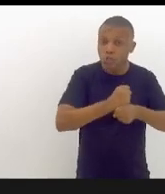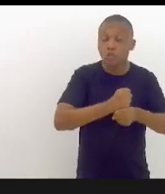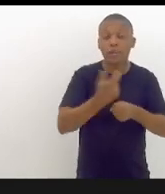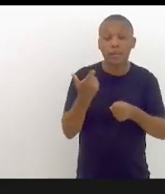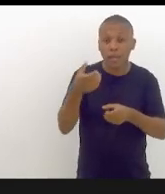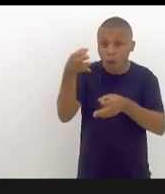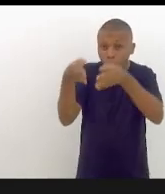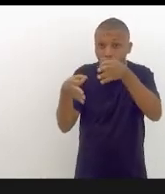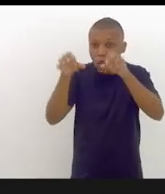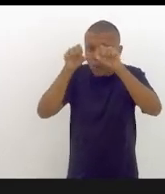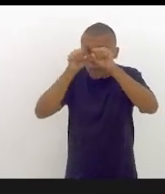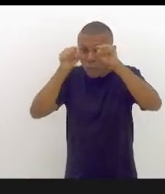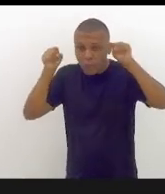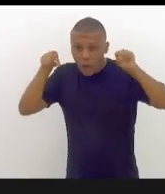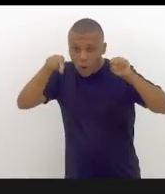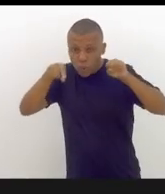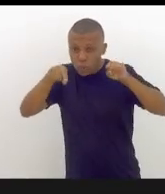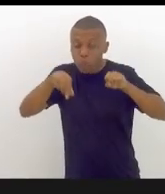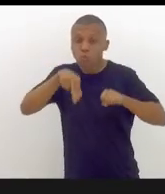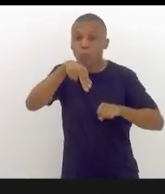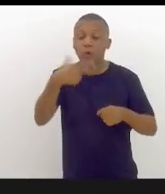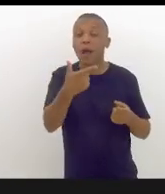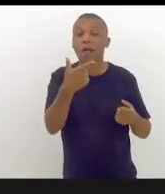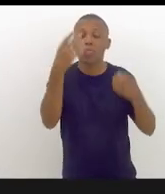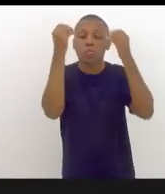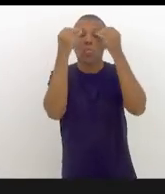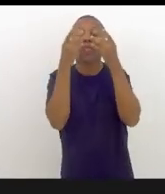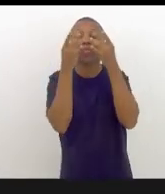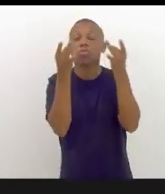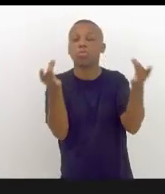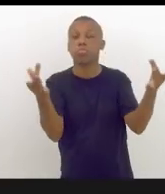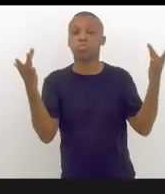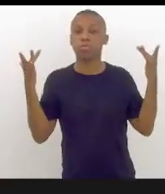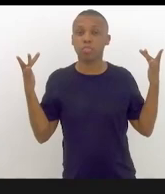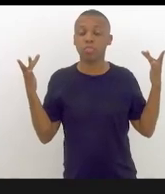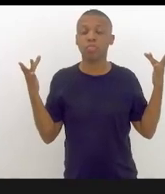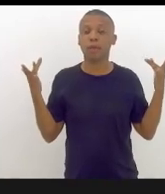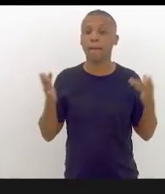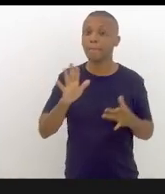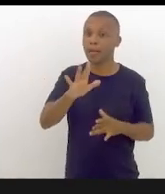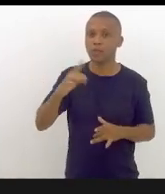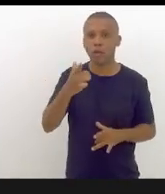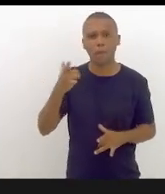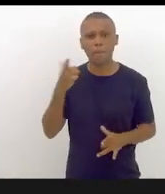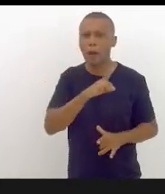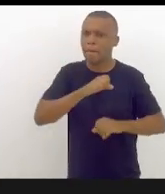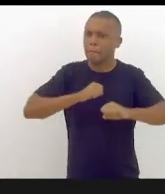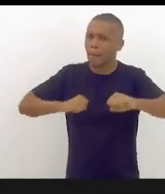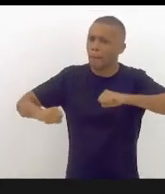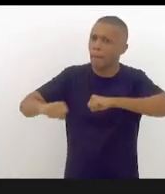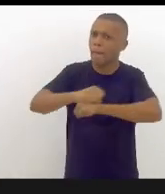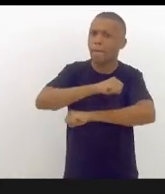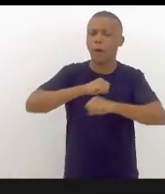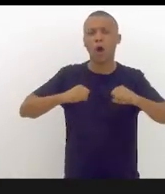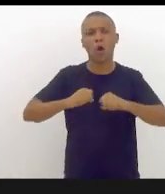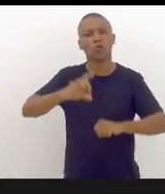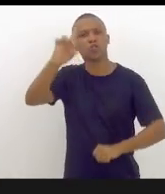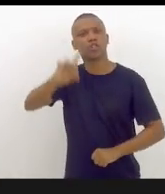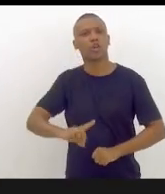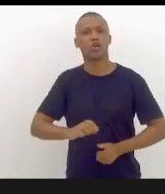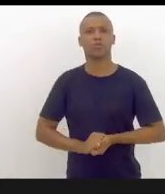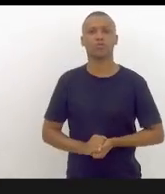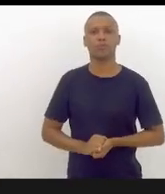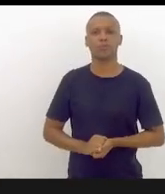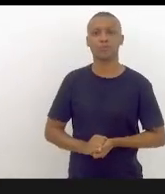parcial. mas nós vamos resgatar nosso direito de uma justiça imparcial como eu vi